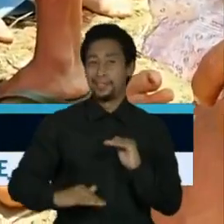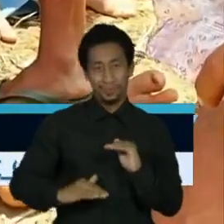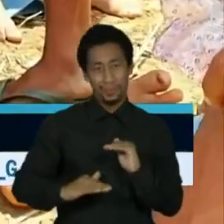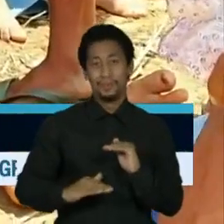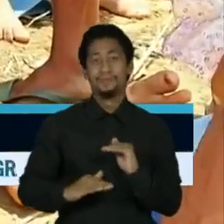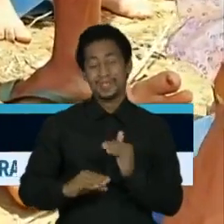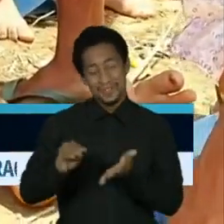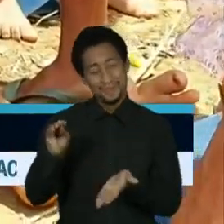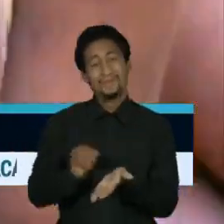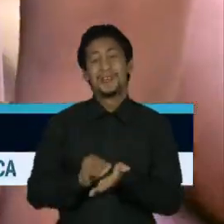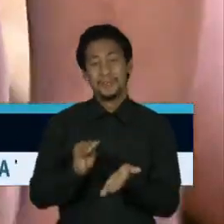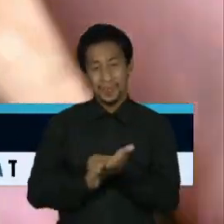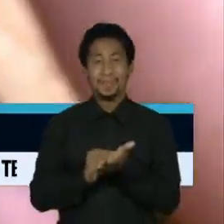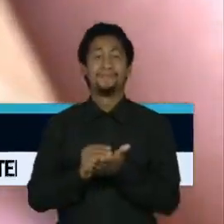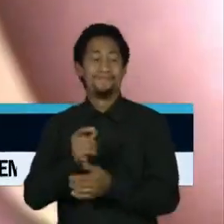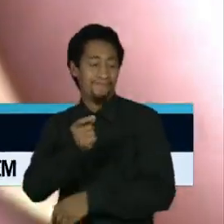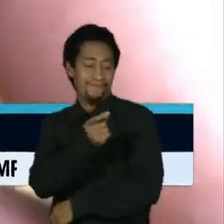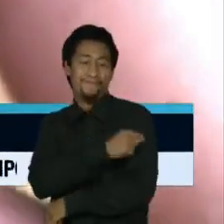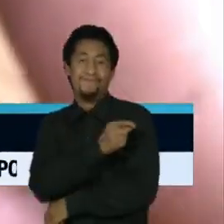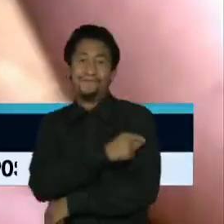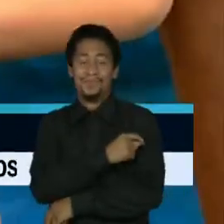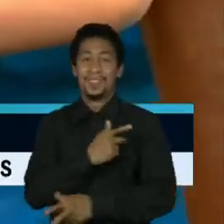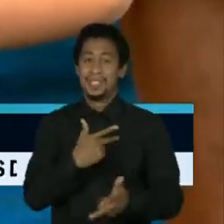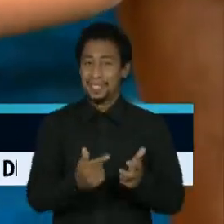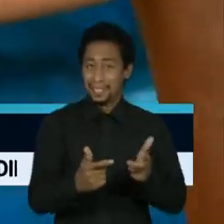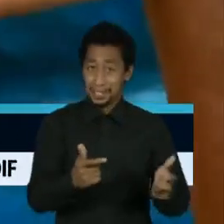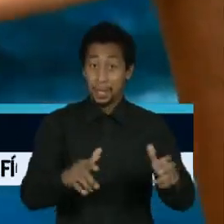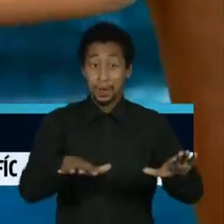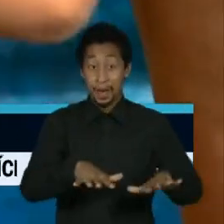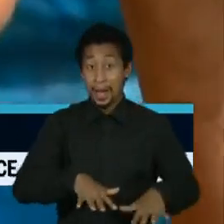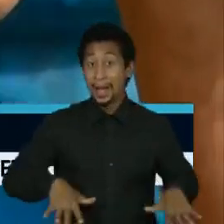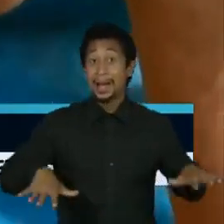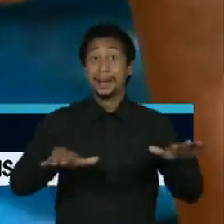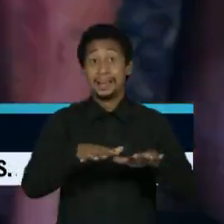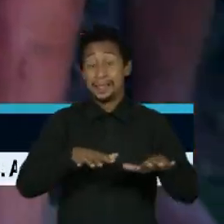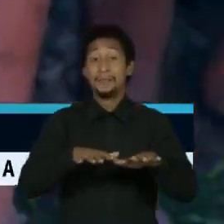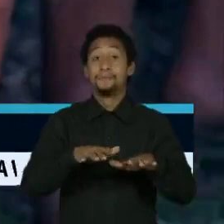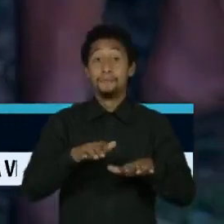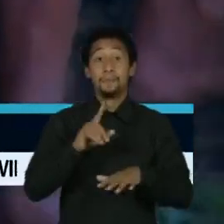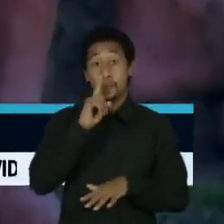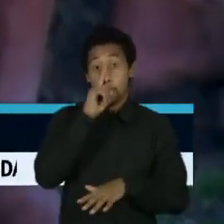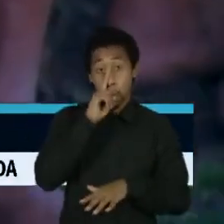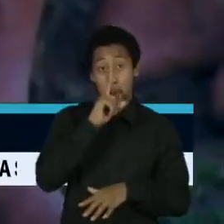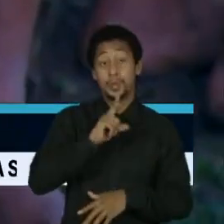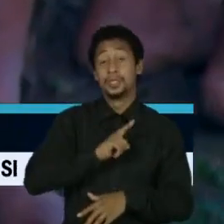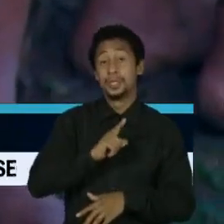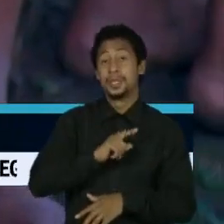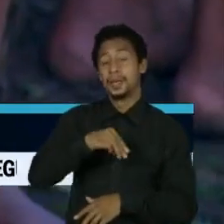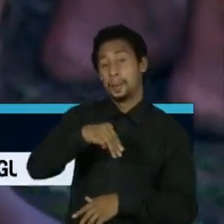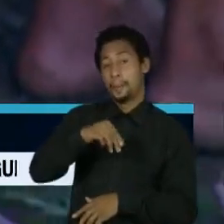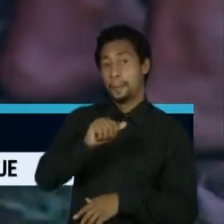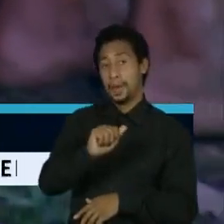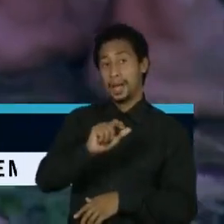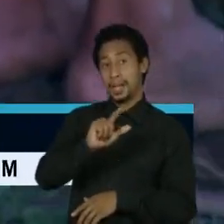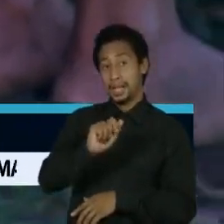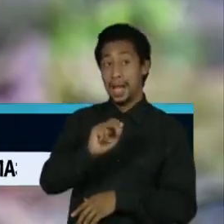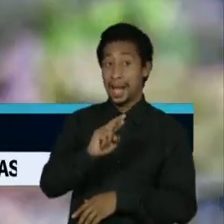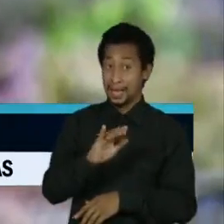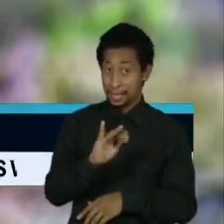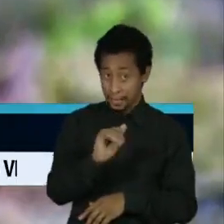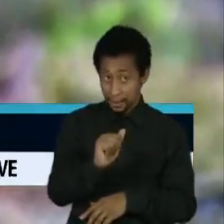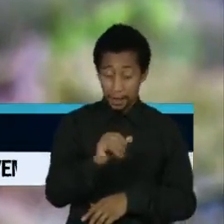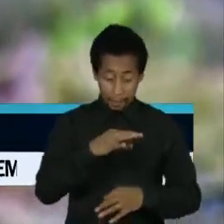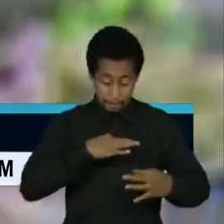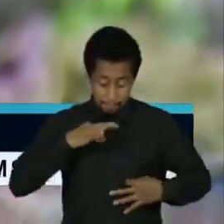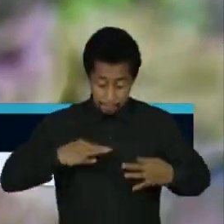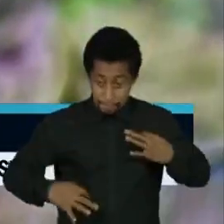indicado. É uma área de incidência de malária, então é uma necessidade imediata de você fazer esse